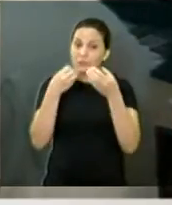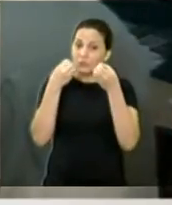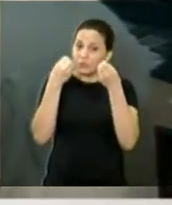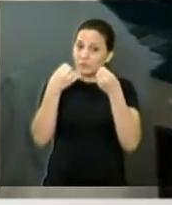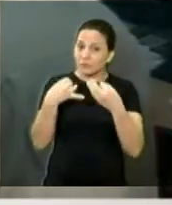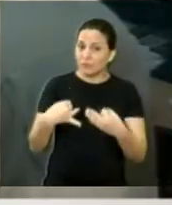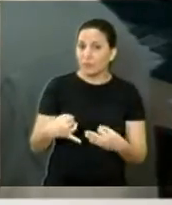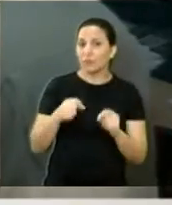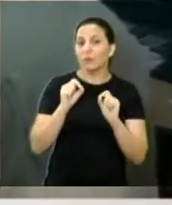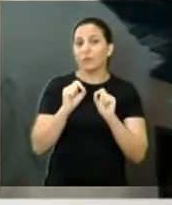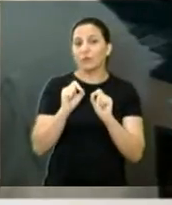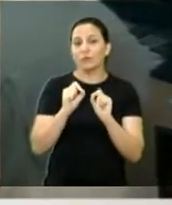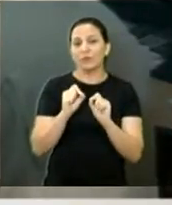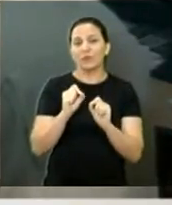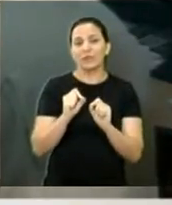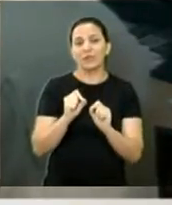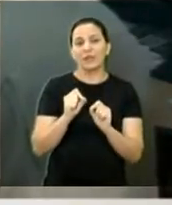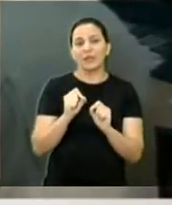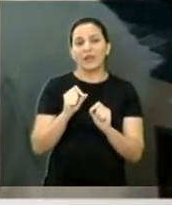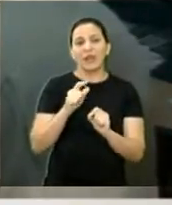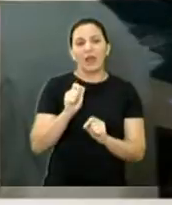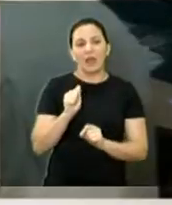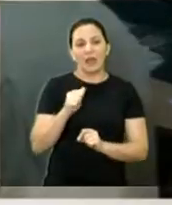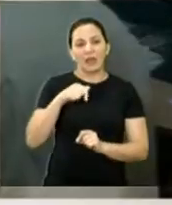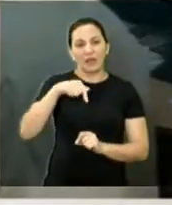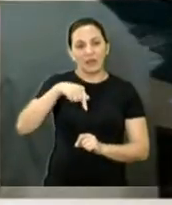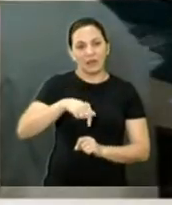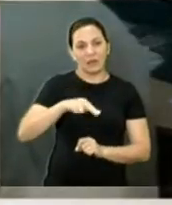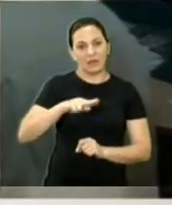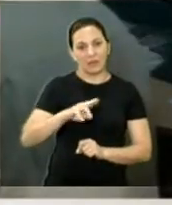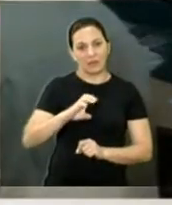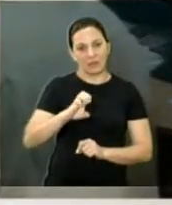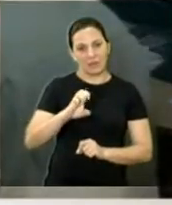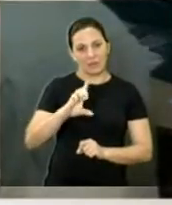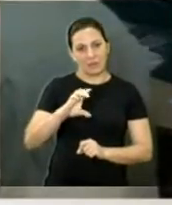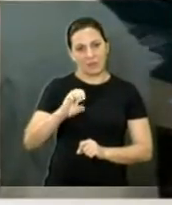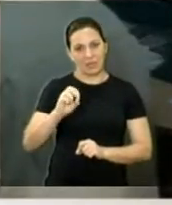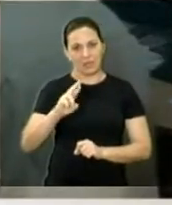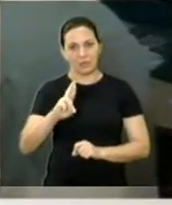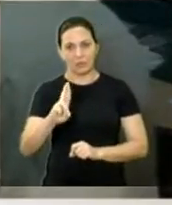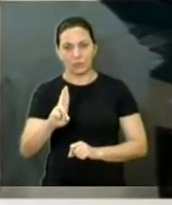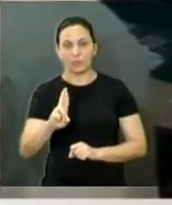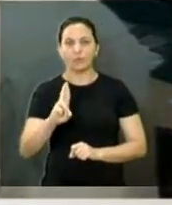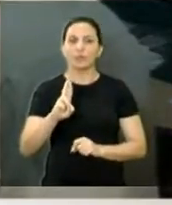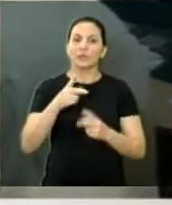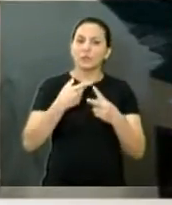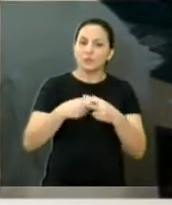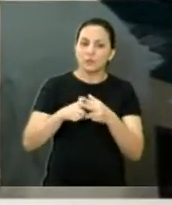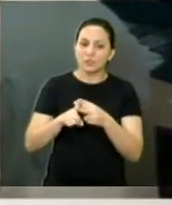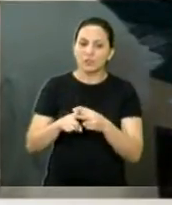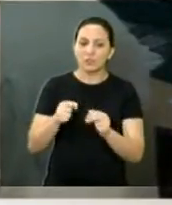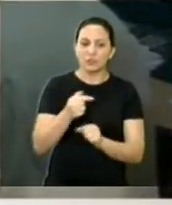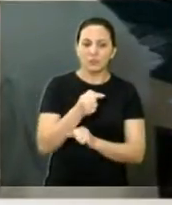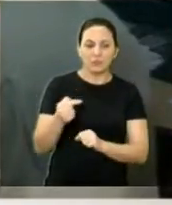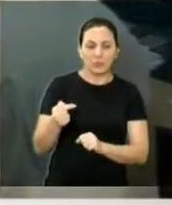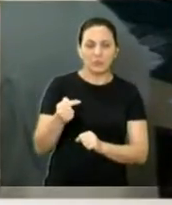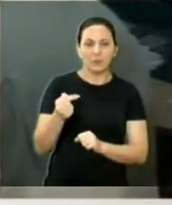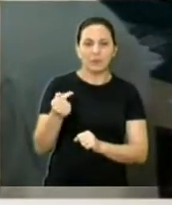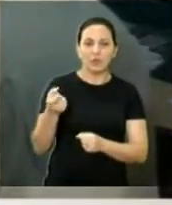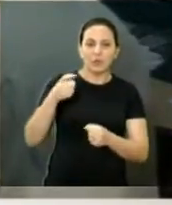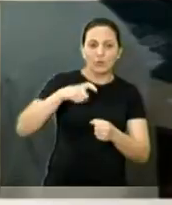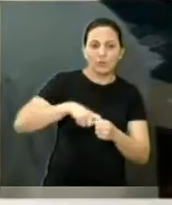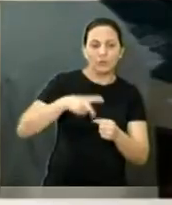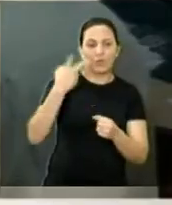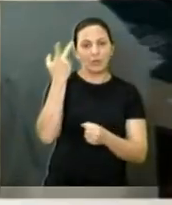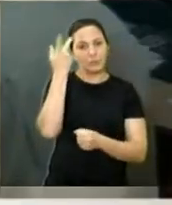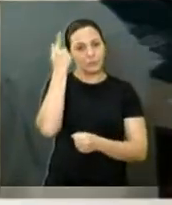aquecedores já estão na manutenção e que em algumas semanas devem voltar a funcionar normalmente.